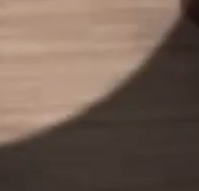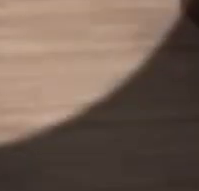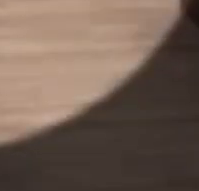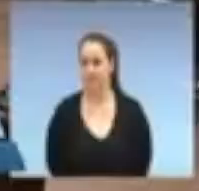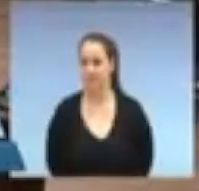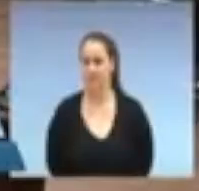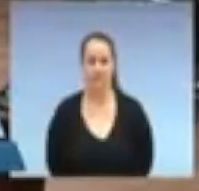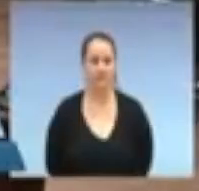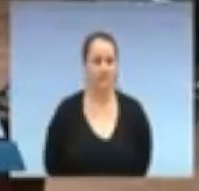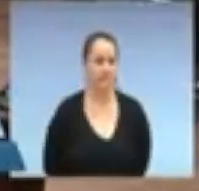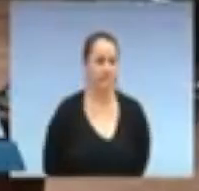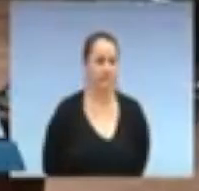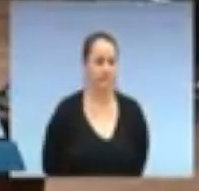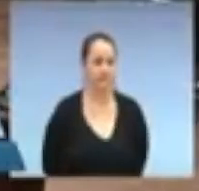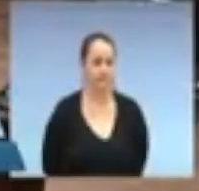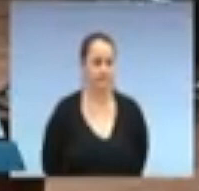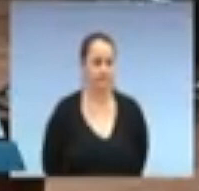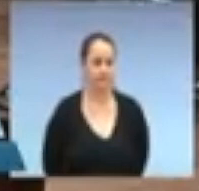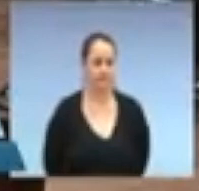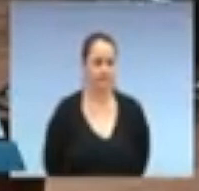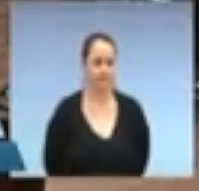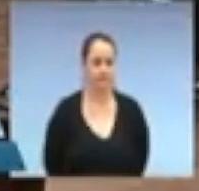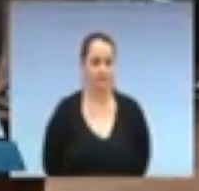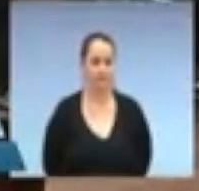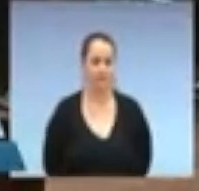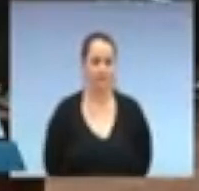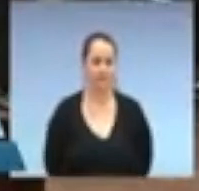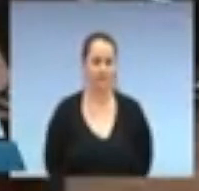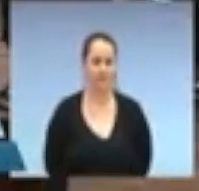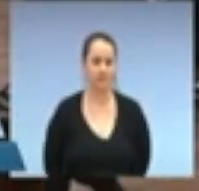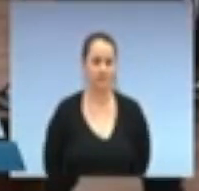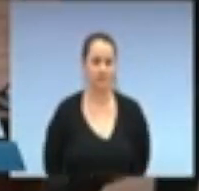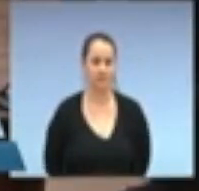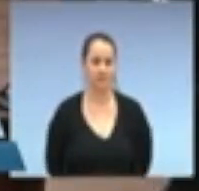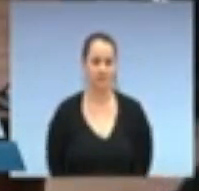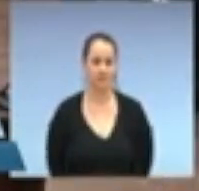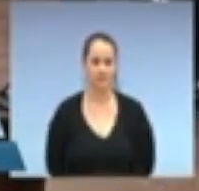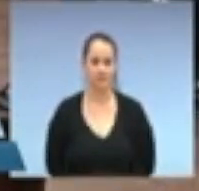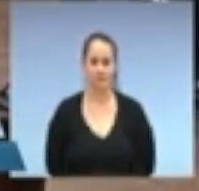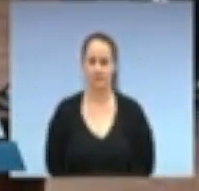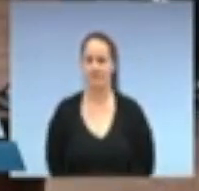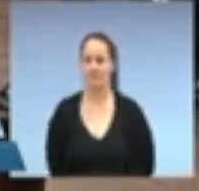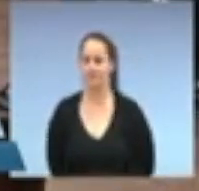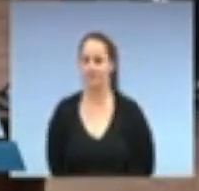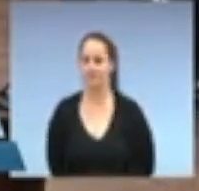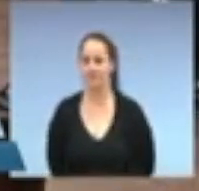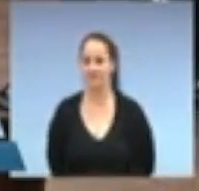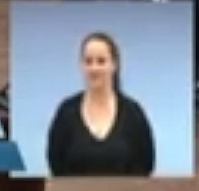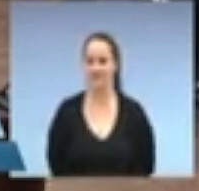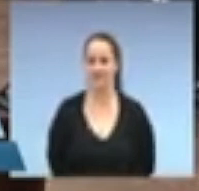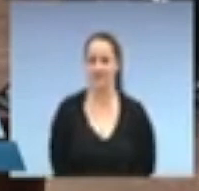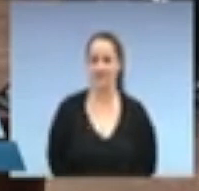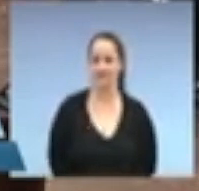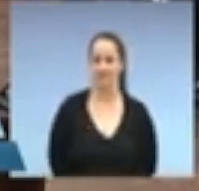feminicídio, com o aumento dos casos de assédio sexual, e com esse